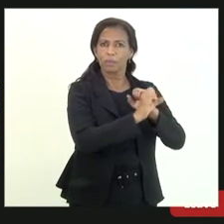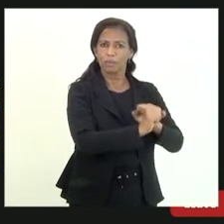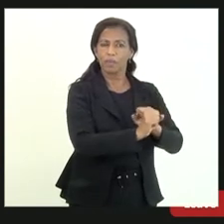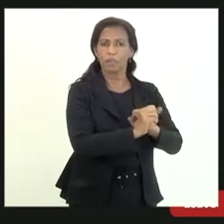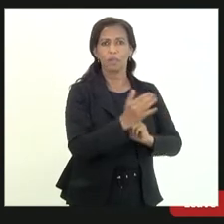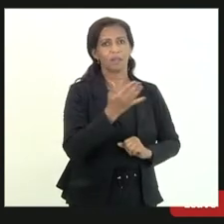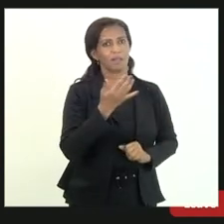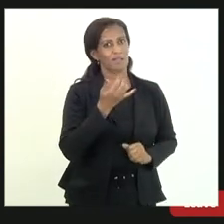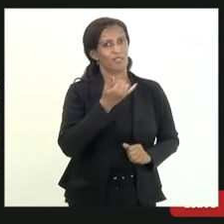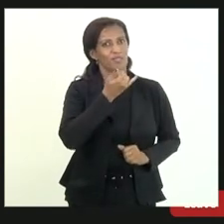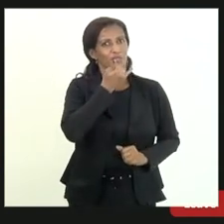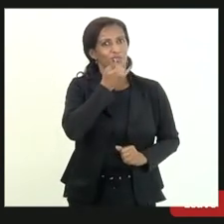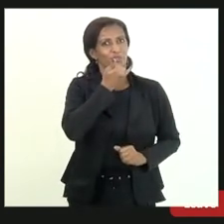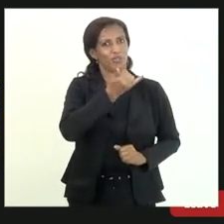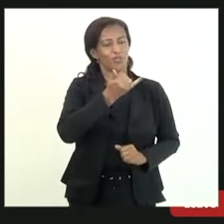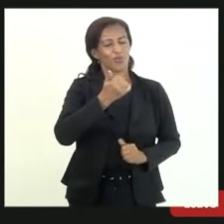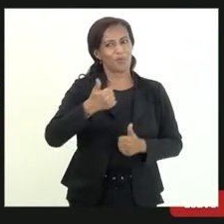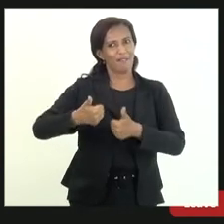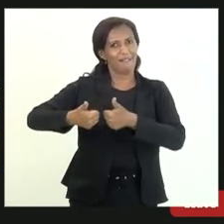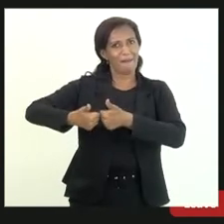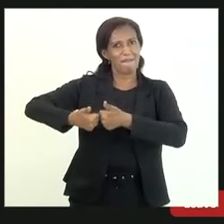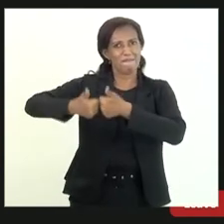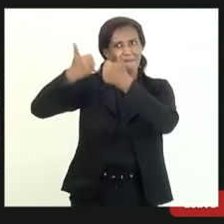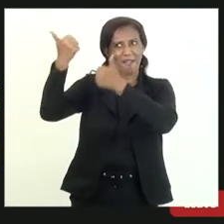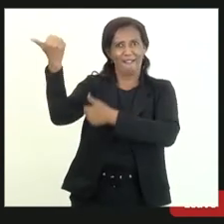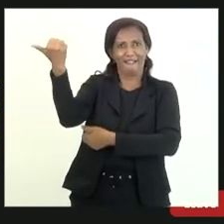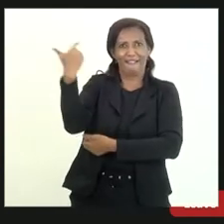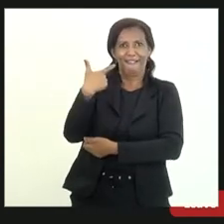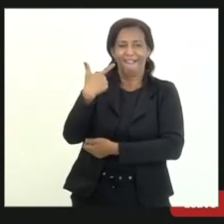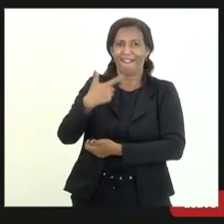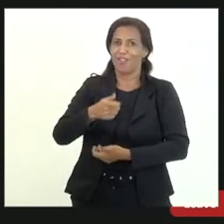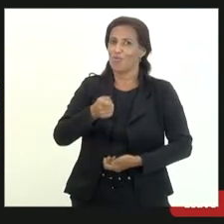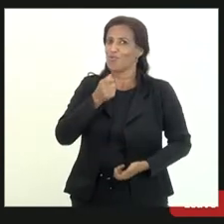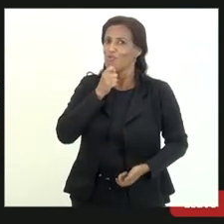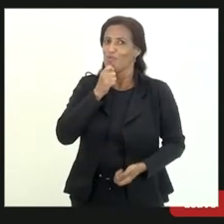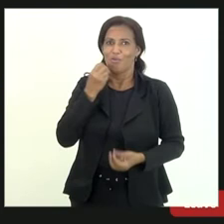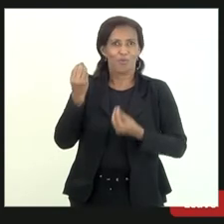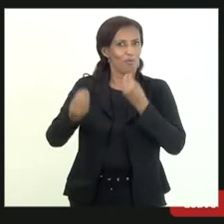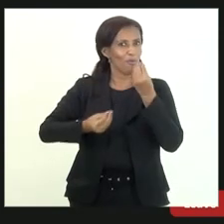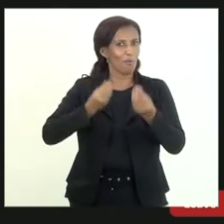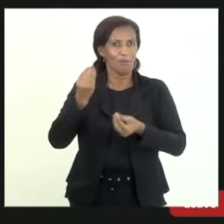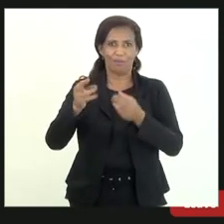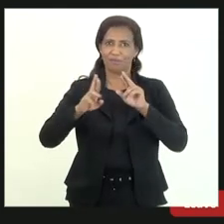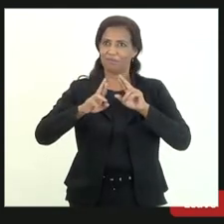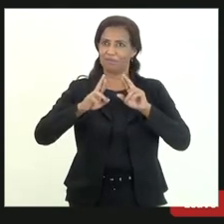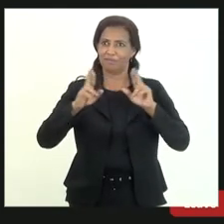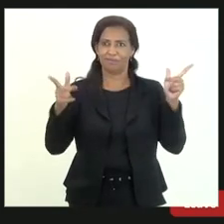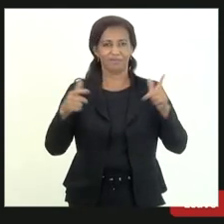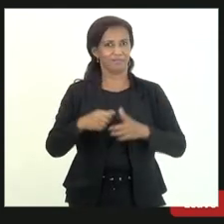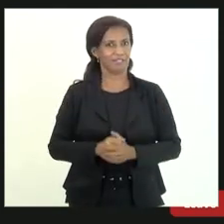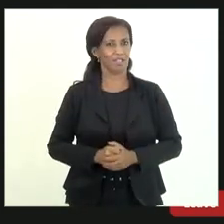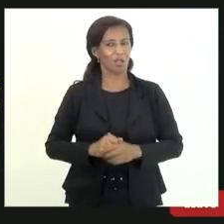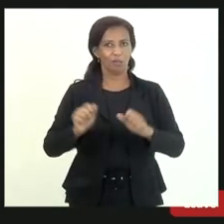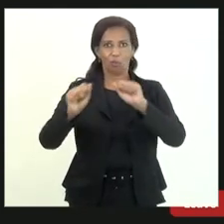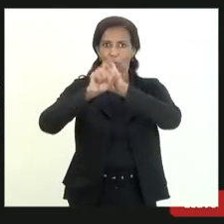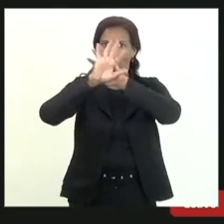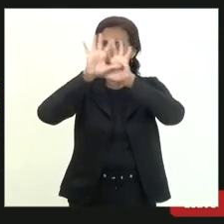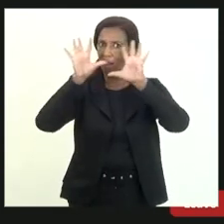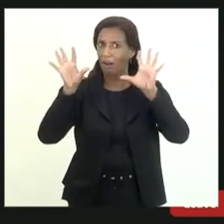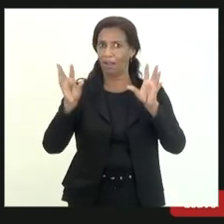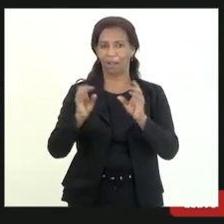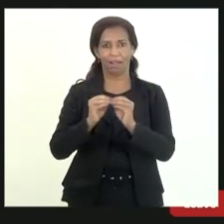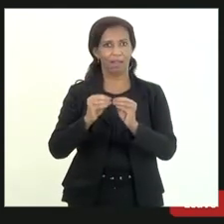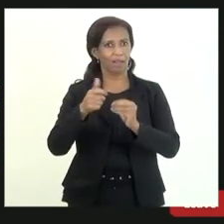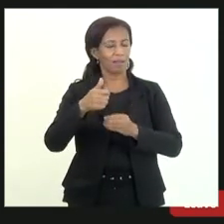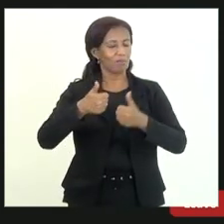peço desculpas mas a dele vai estar bem melhor do que a minha não teria como ser diferente e assim ficou muito claro eu pessoalmente